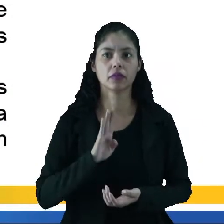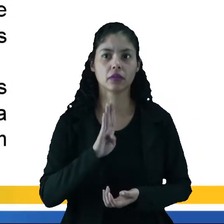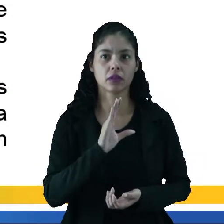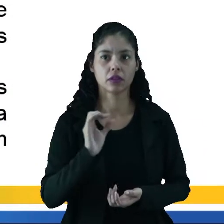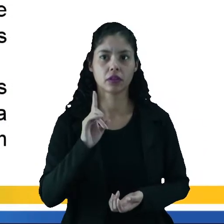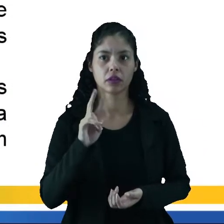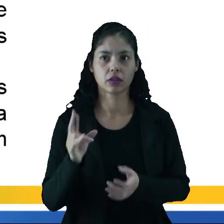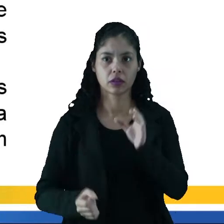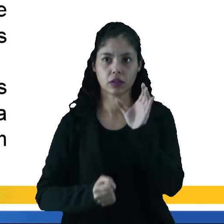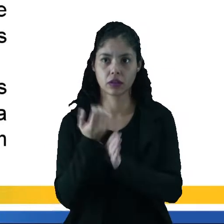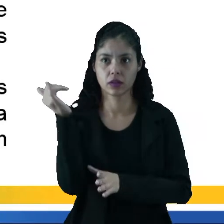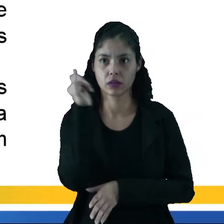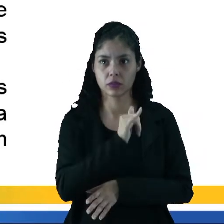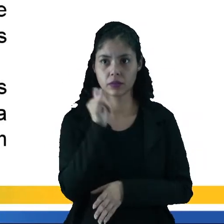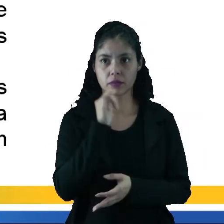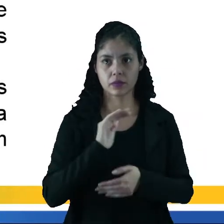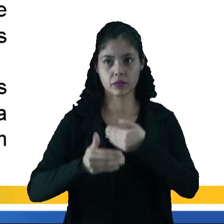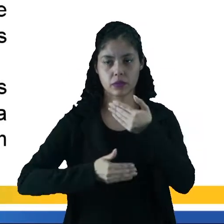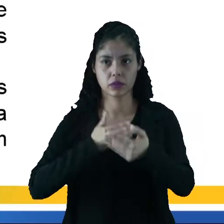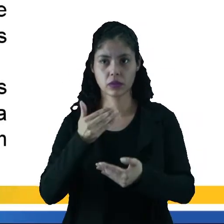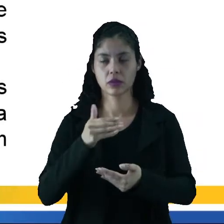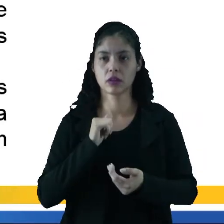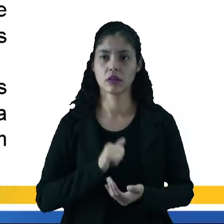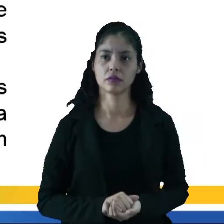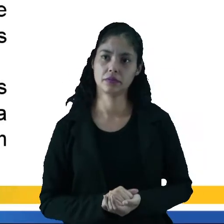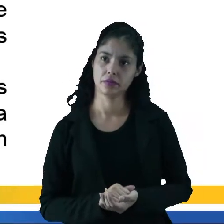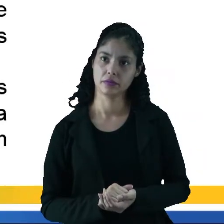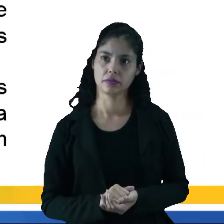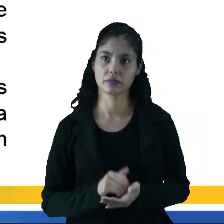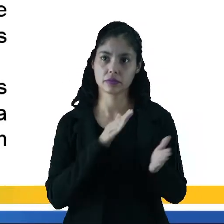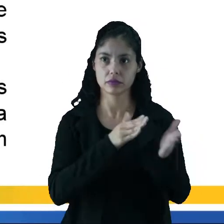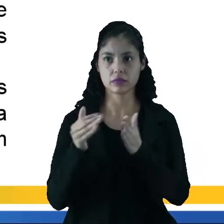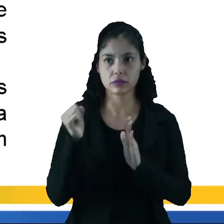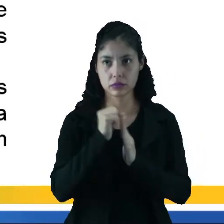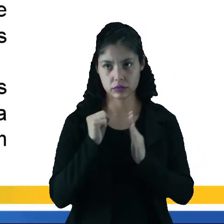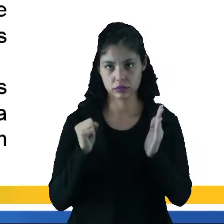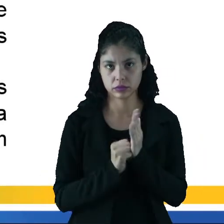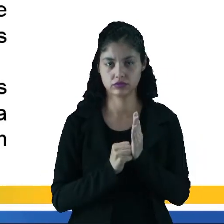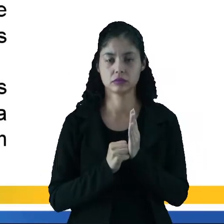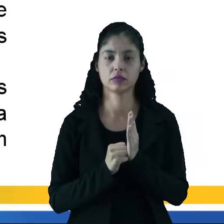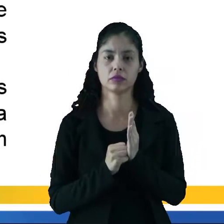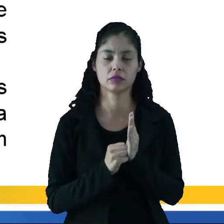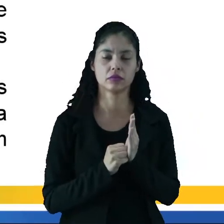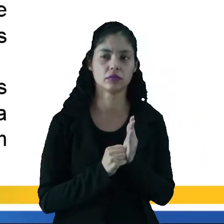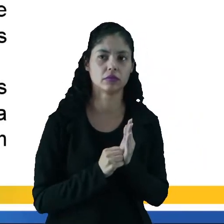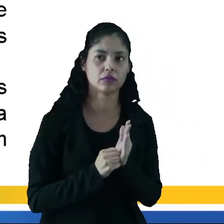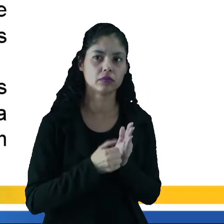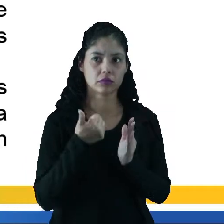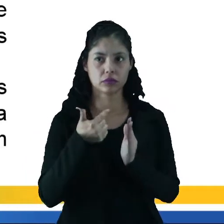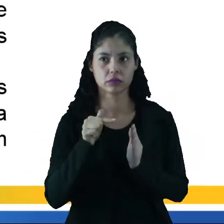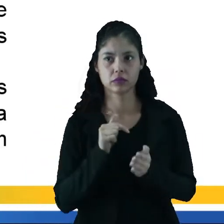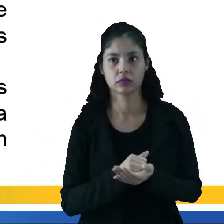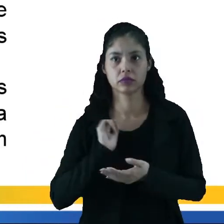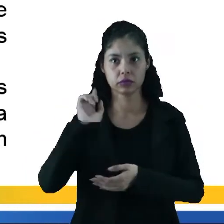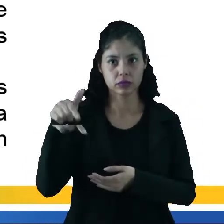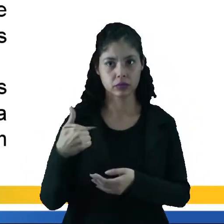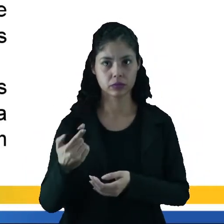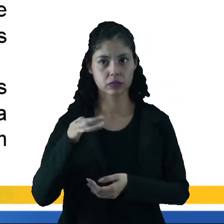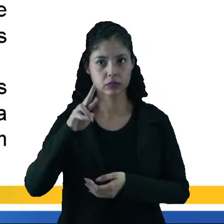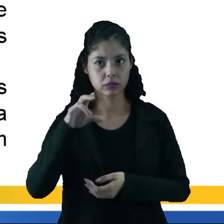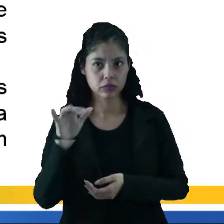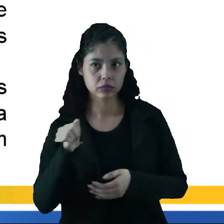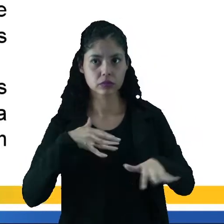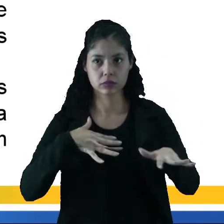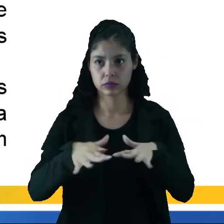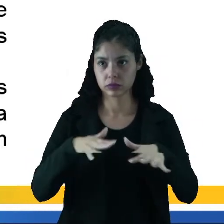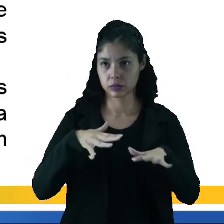Barroco surgiu na Itália, século XVII, tá gente? E se desenvolveu a partir, então, tá aí já, do século XVII, após a contra